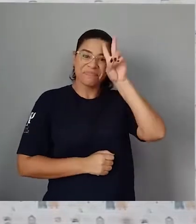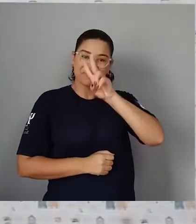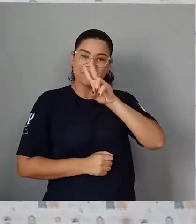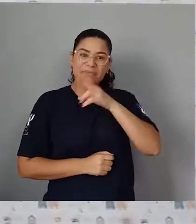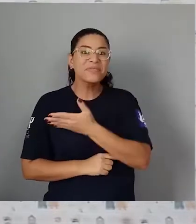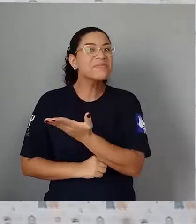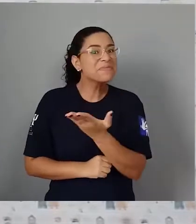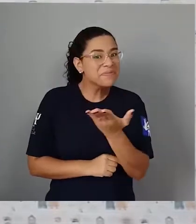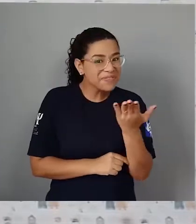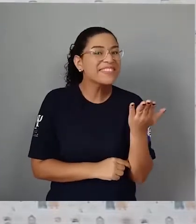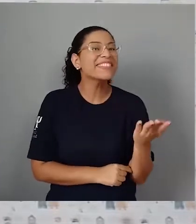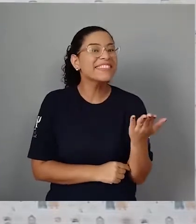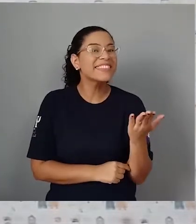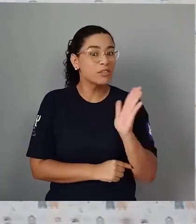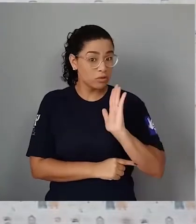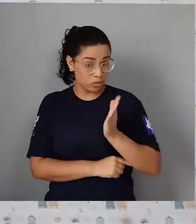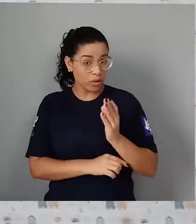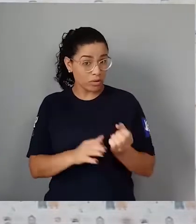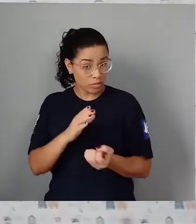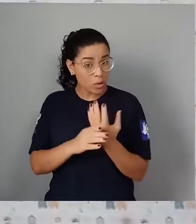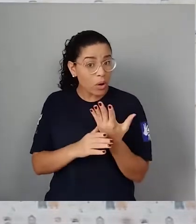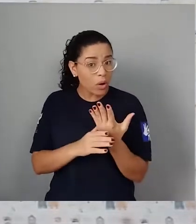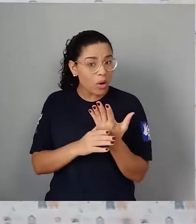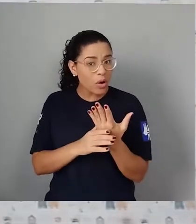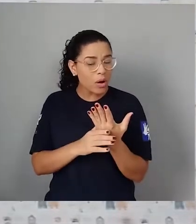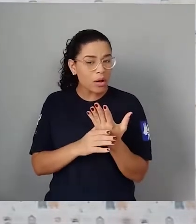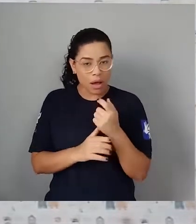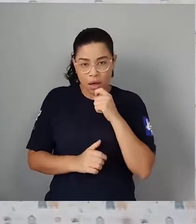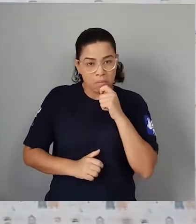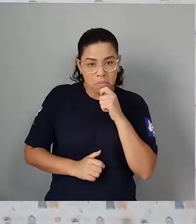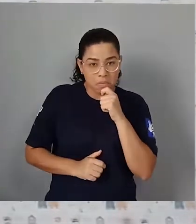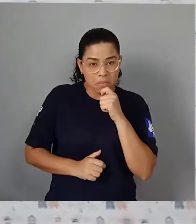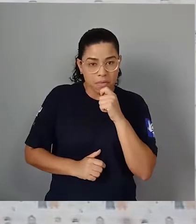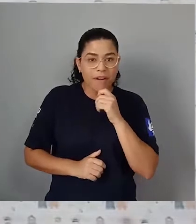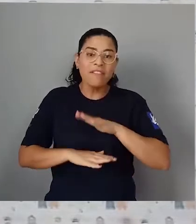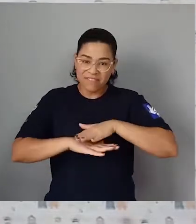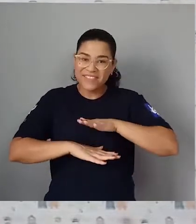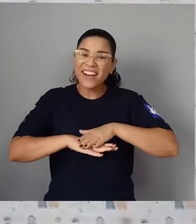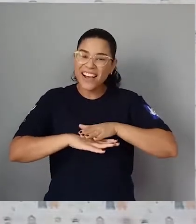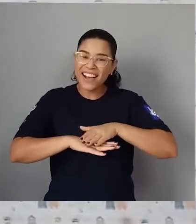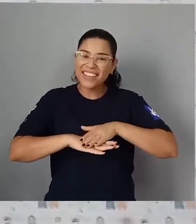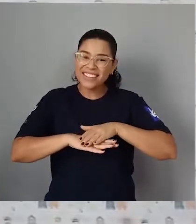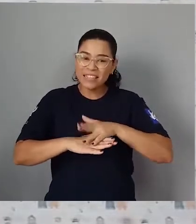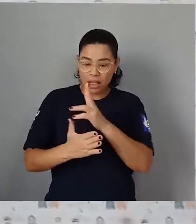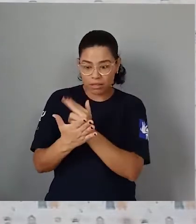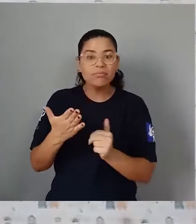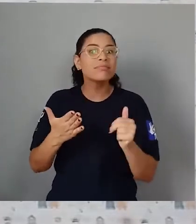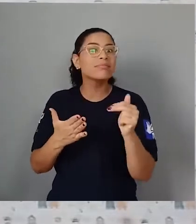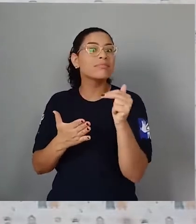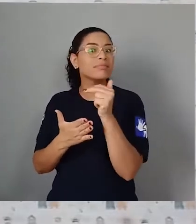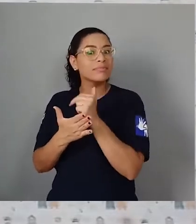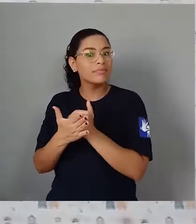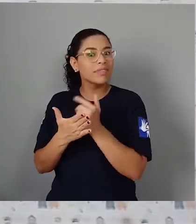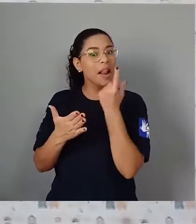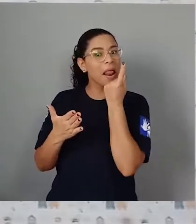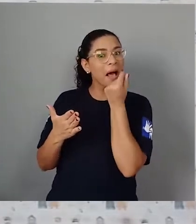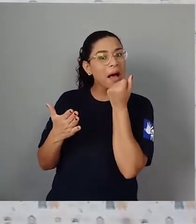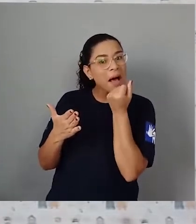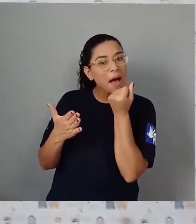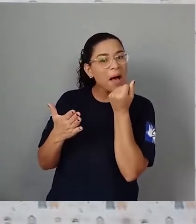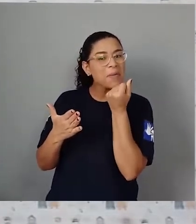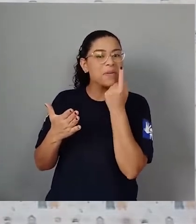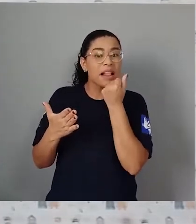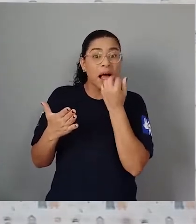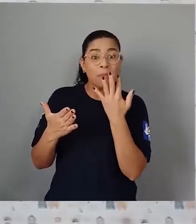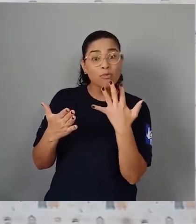você aí de casa, criou o seu jardim? Se ainda não criou, faça isso. Desenhe com lápis, escrever